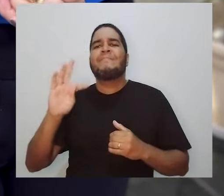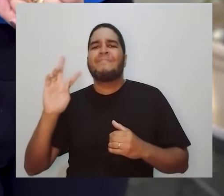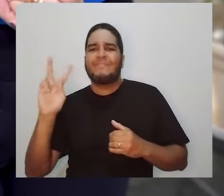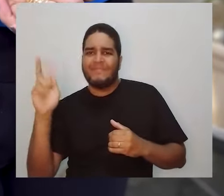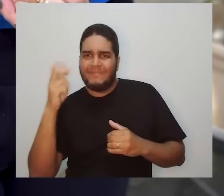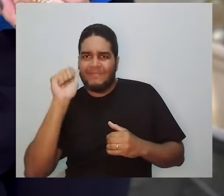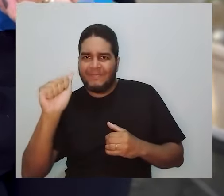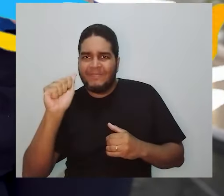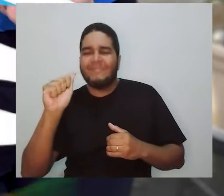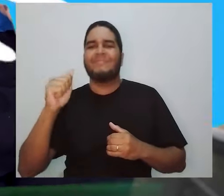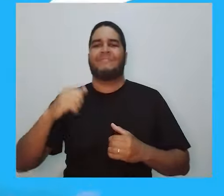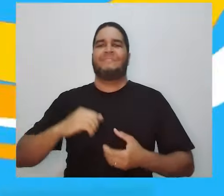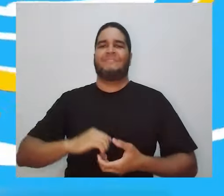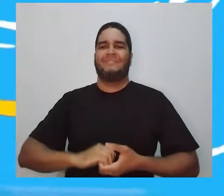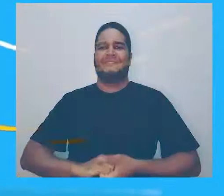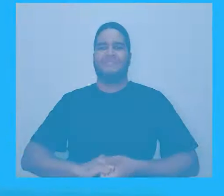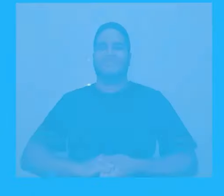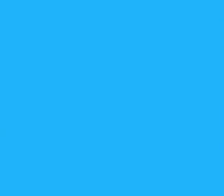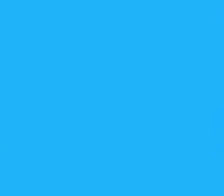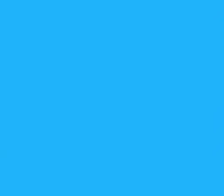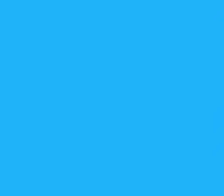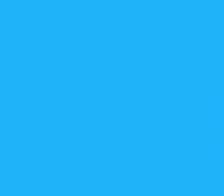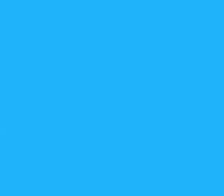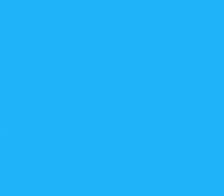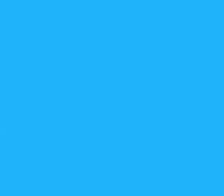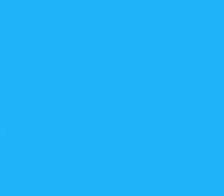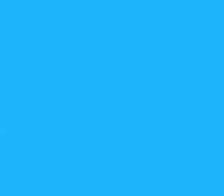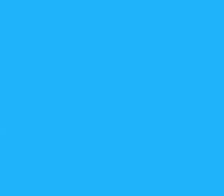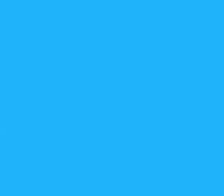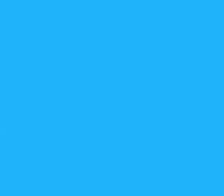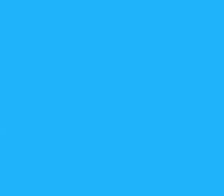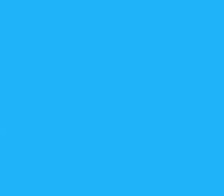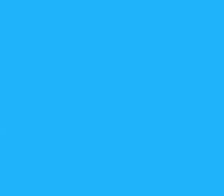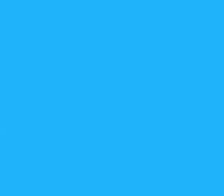Berta. Animação com logo em tela. TR é Pará.